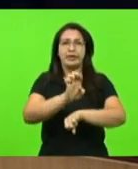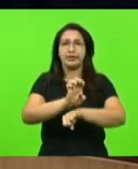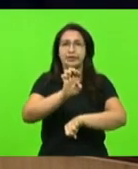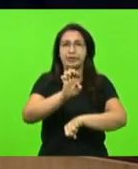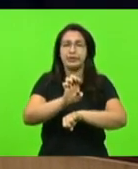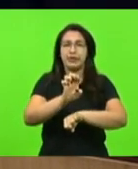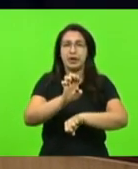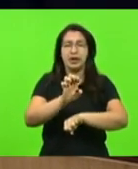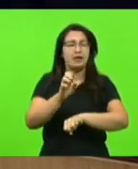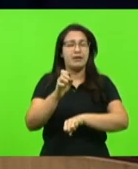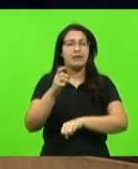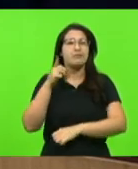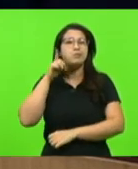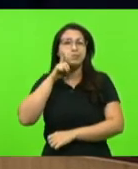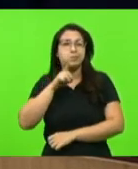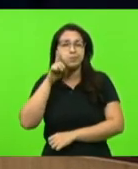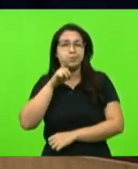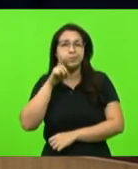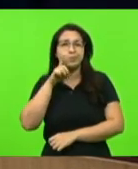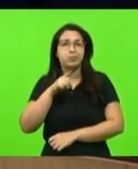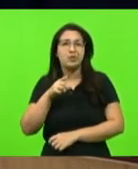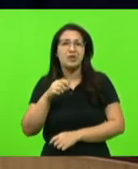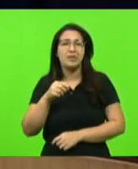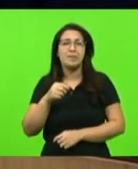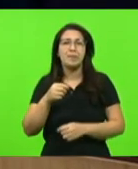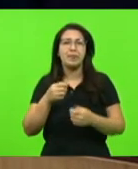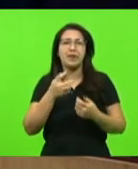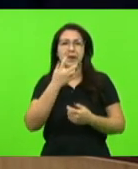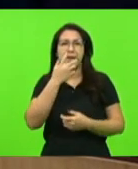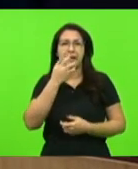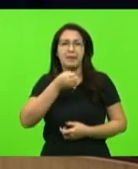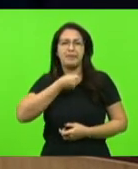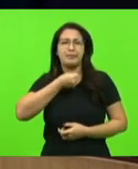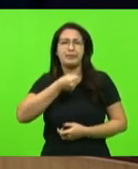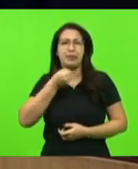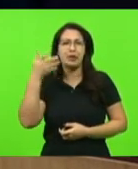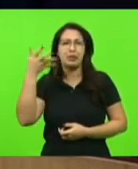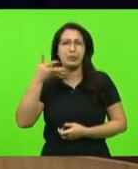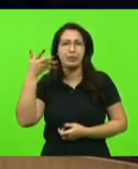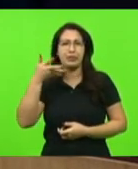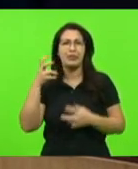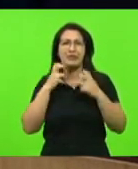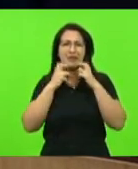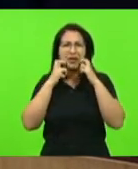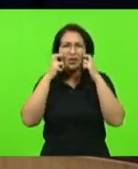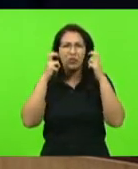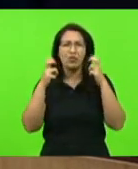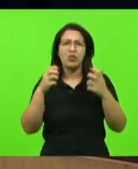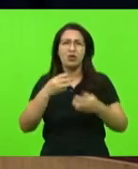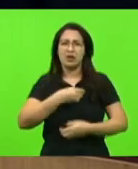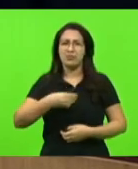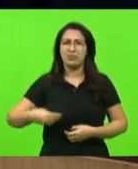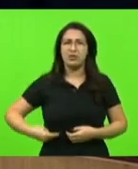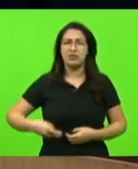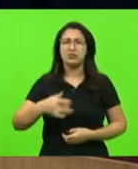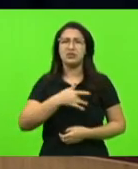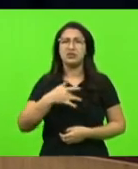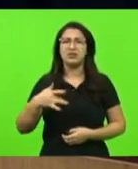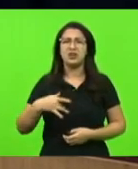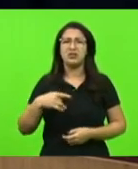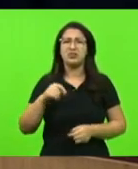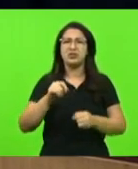fazer vergonha mundial, inclusive, ministro da Saúde que faz gesto obsceno